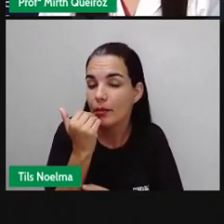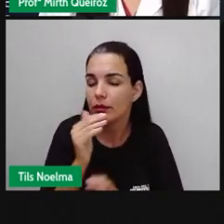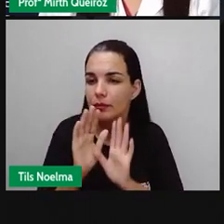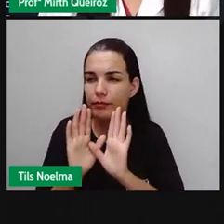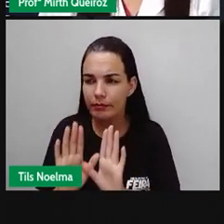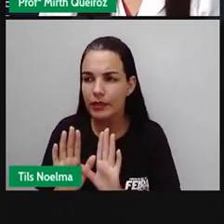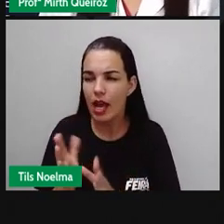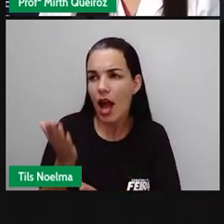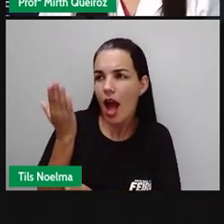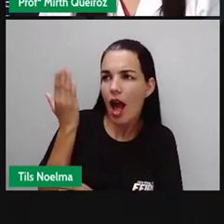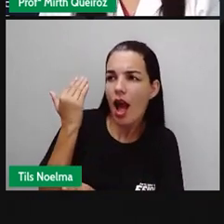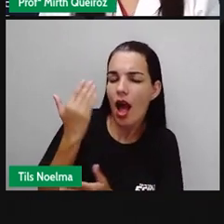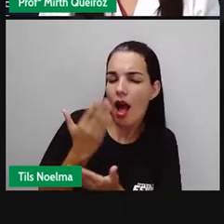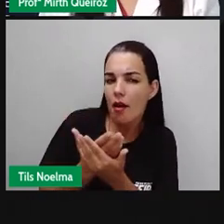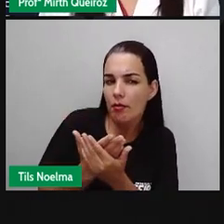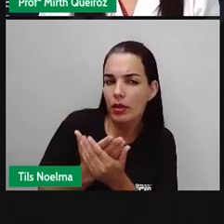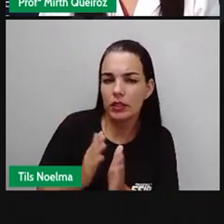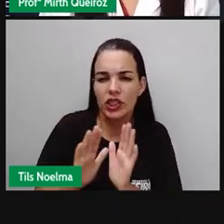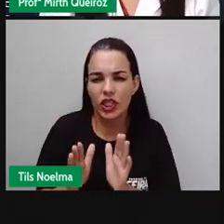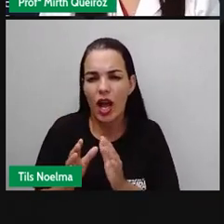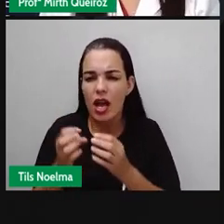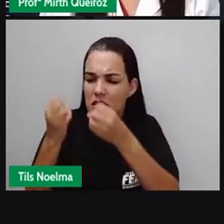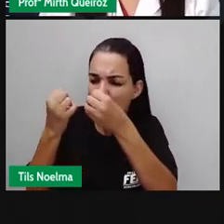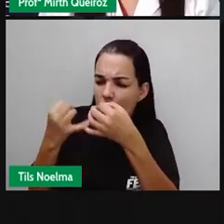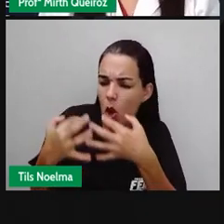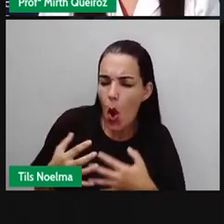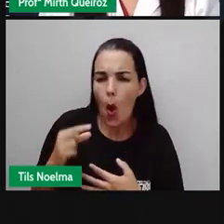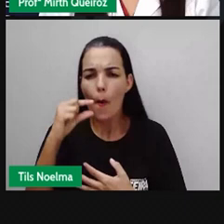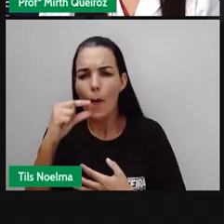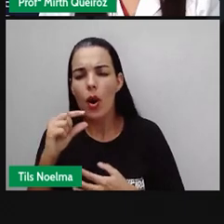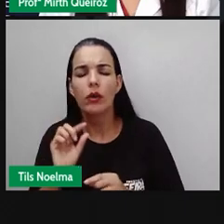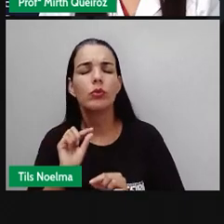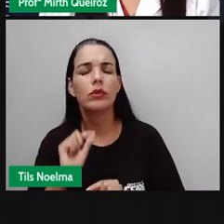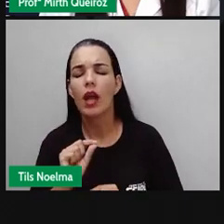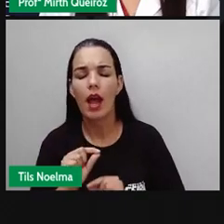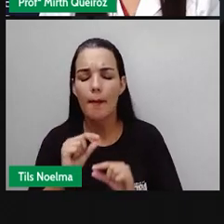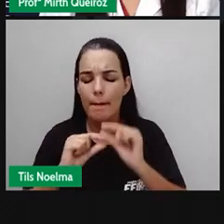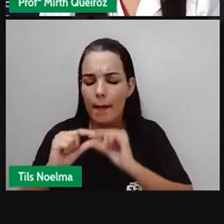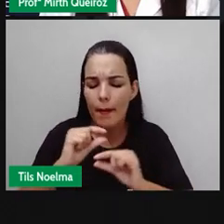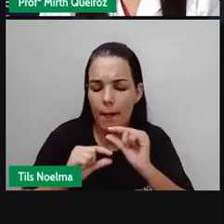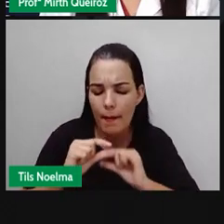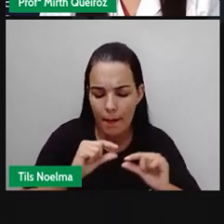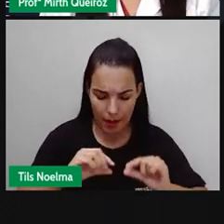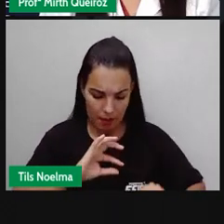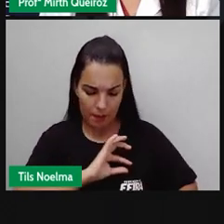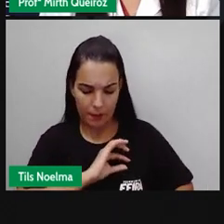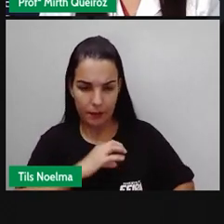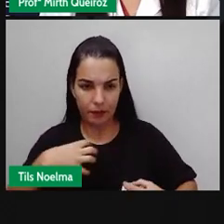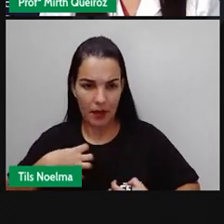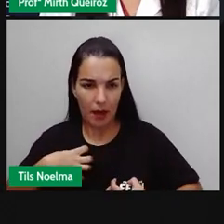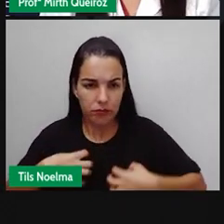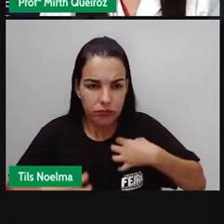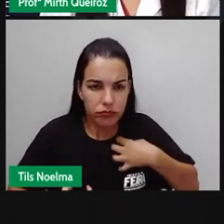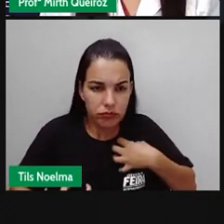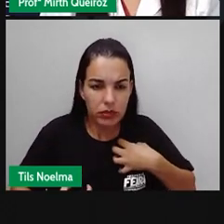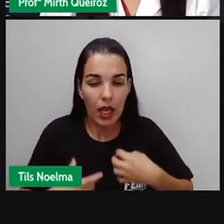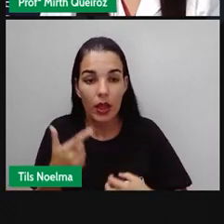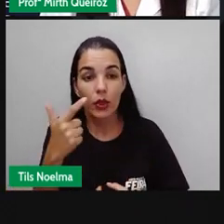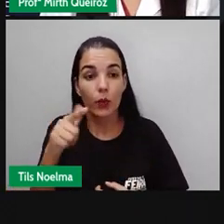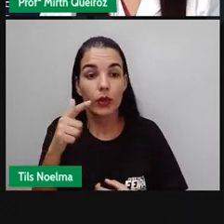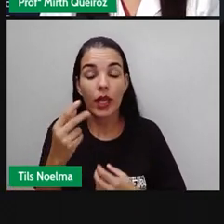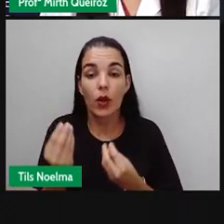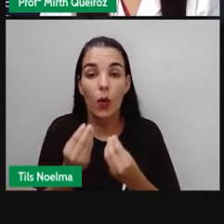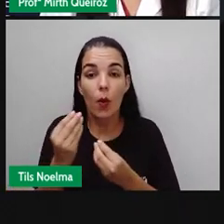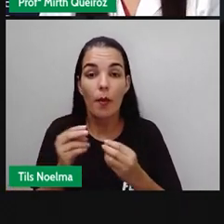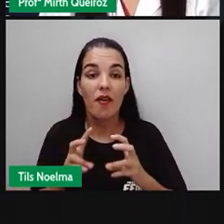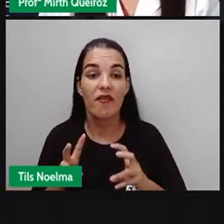-organismos, são as bactérias, os furos e o vírus, né? Nós já sabemos que os vírus não são considerados seres vírus, porque eles não